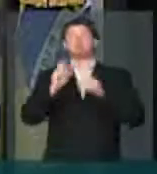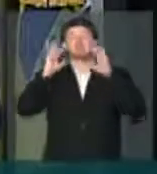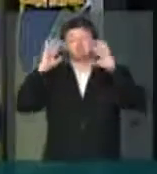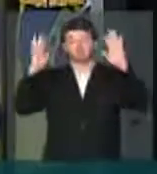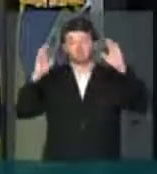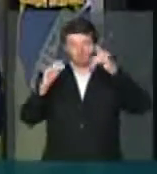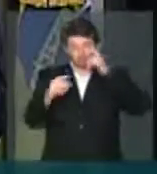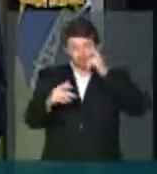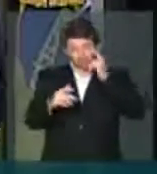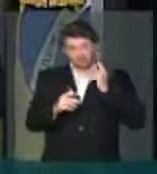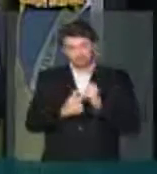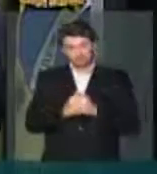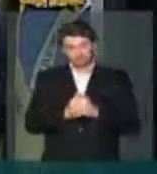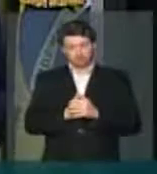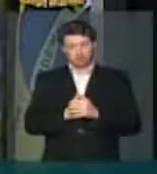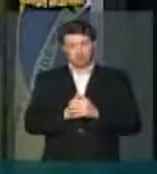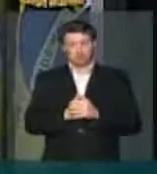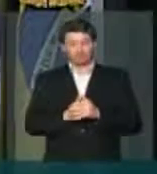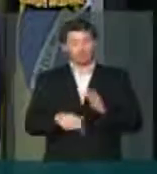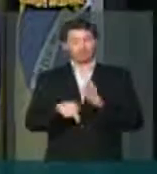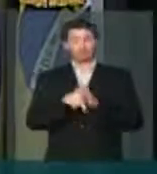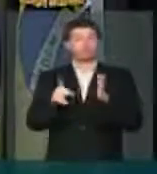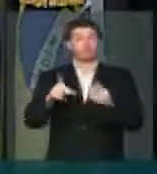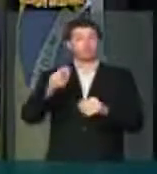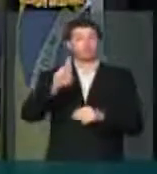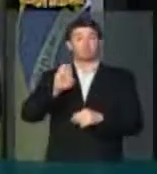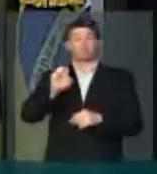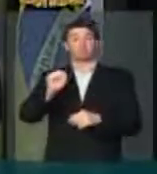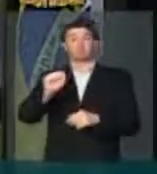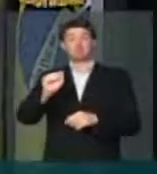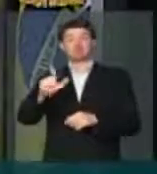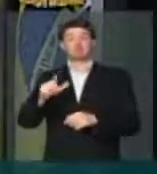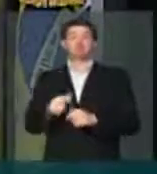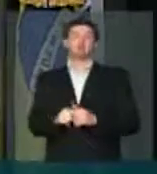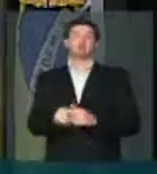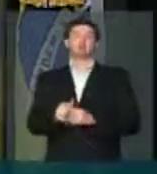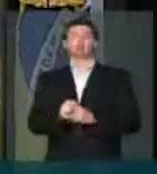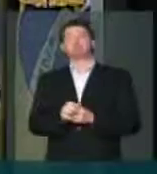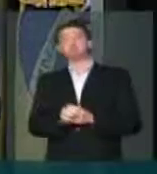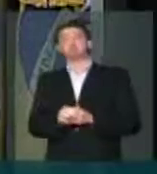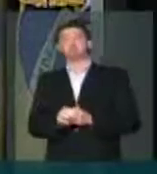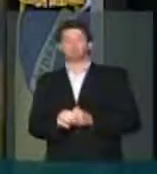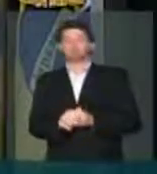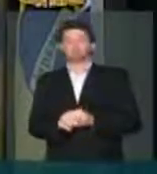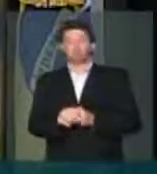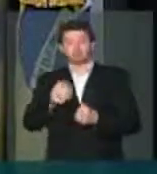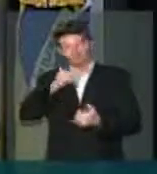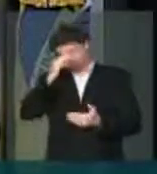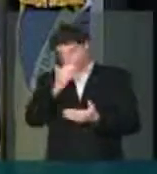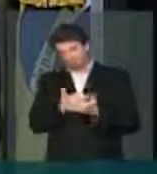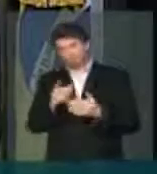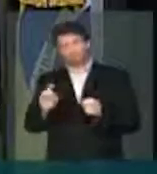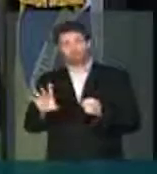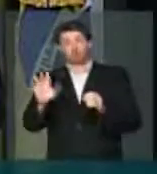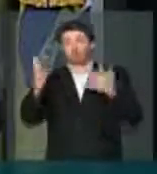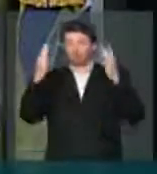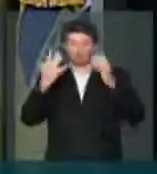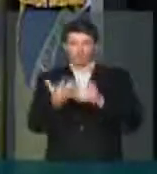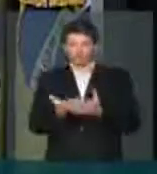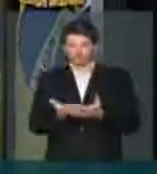esperada da questão do pré-sal, nós só temos, quero crer, o que comemorar.